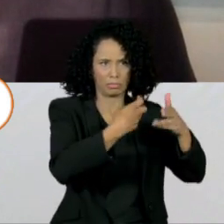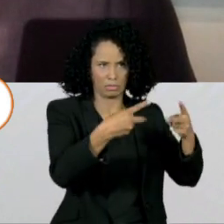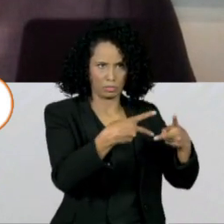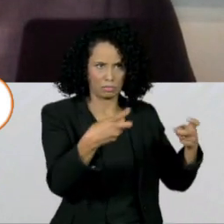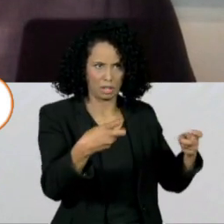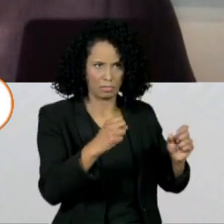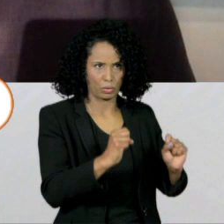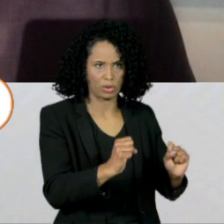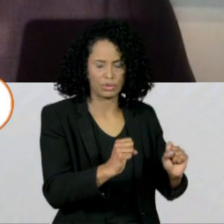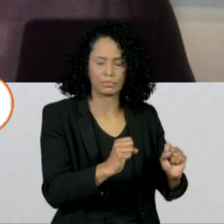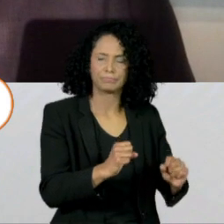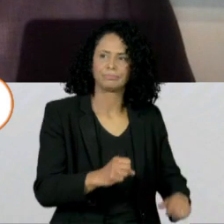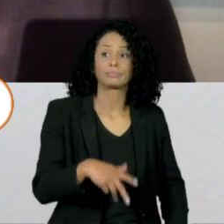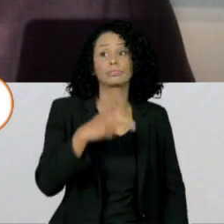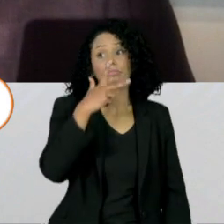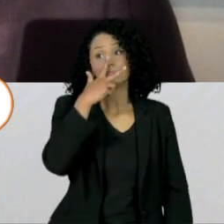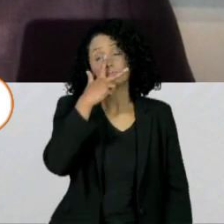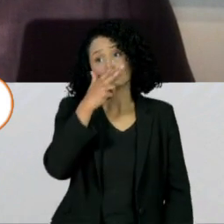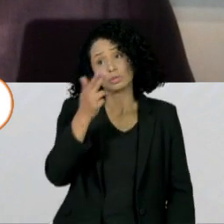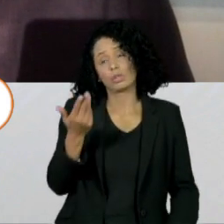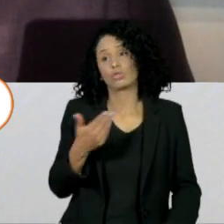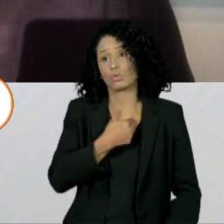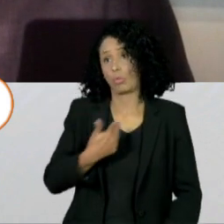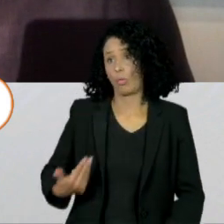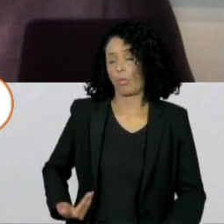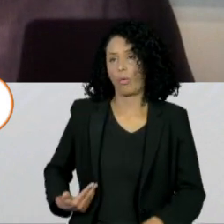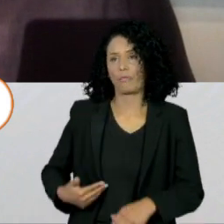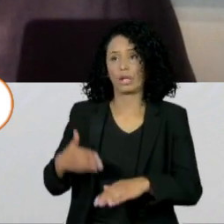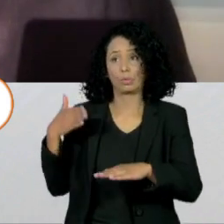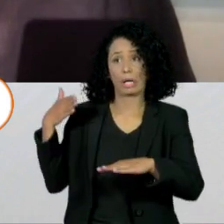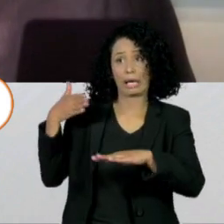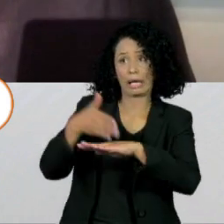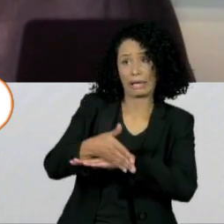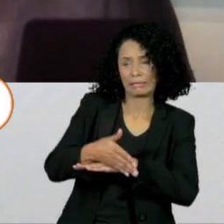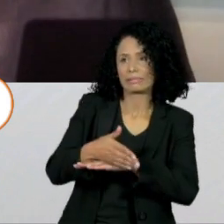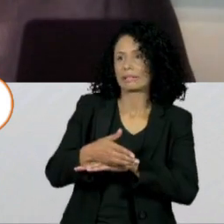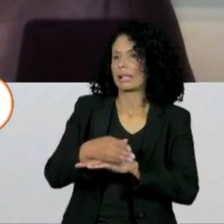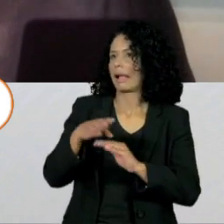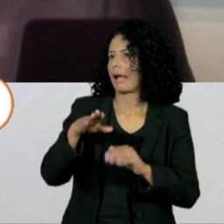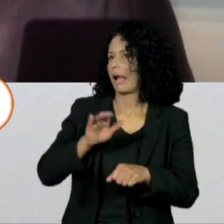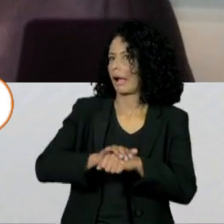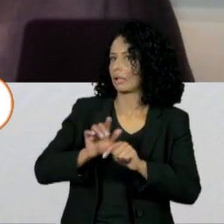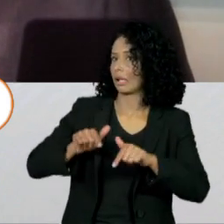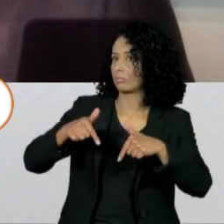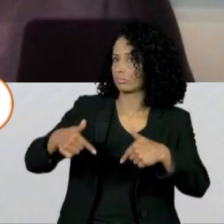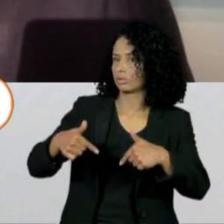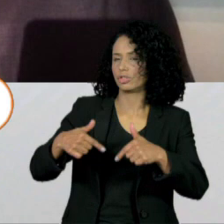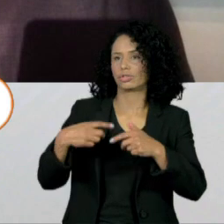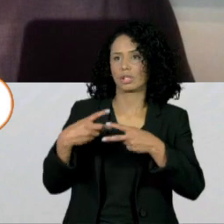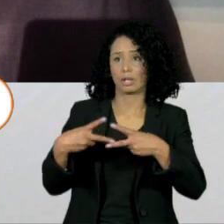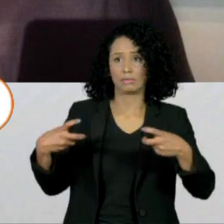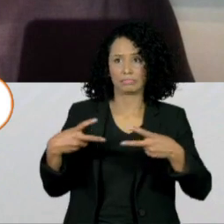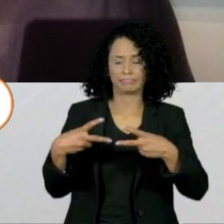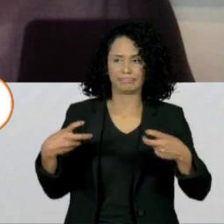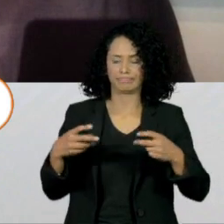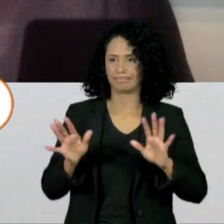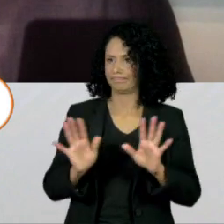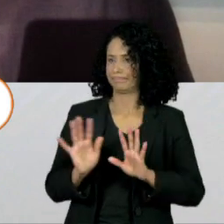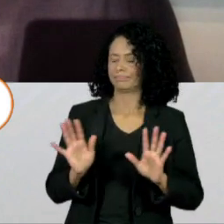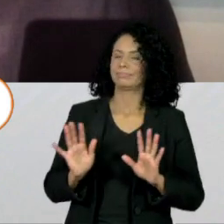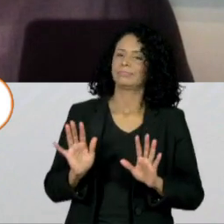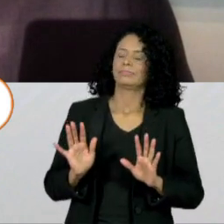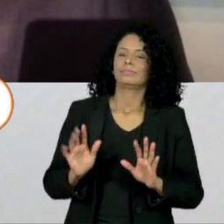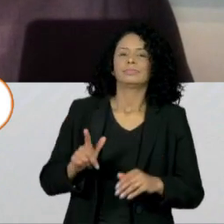Olha, eu acho que o governo não deve interferir na política da empresa, né? O Petrobras é uma empresa de economia mista. Então, ela tem lá os